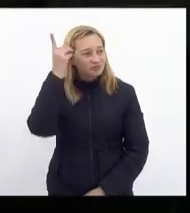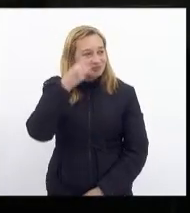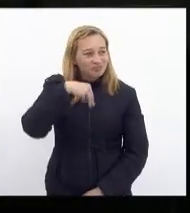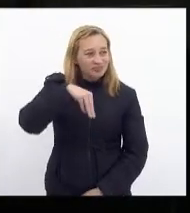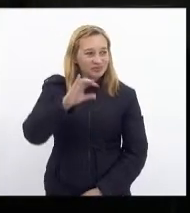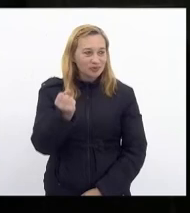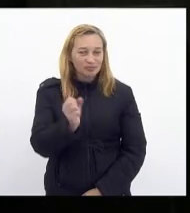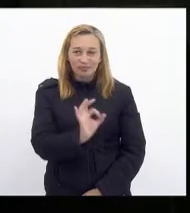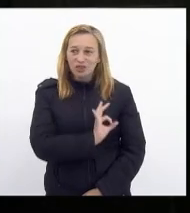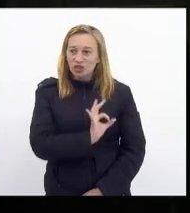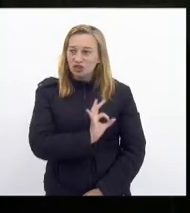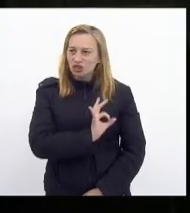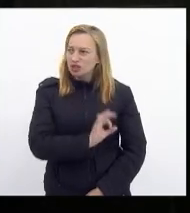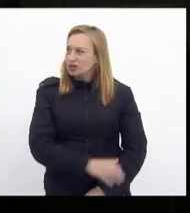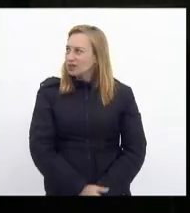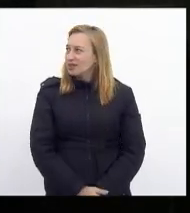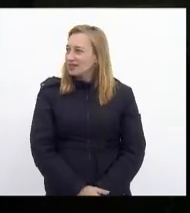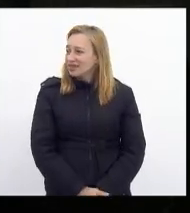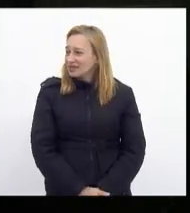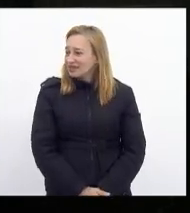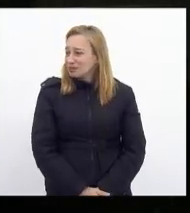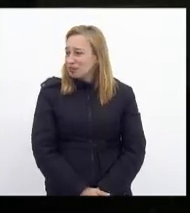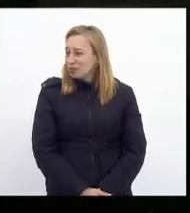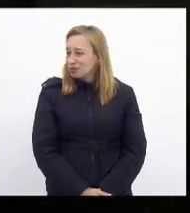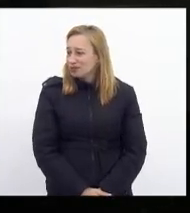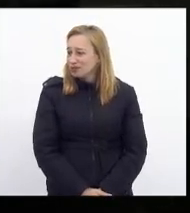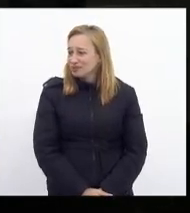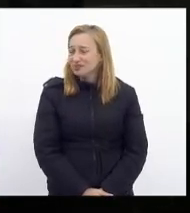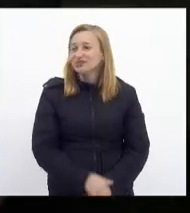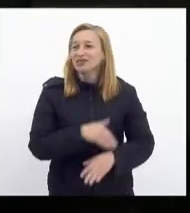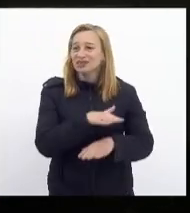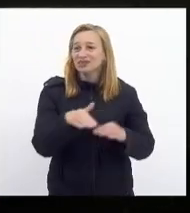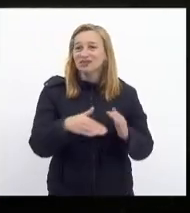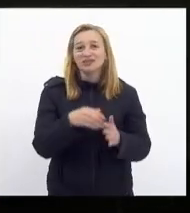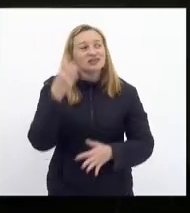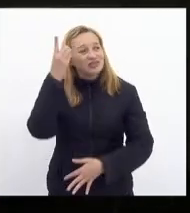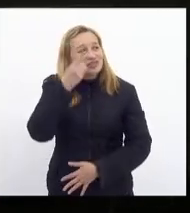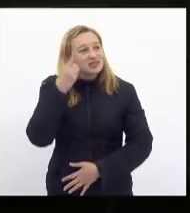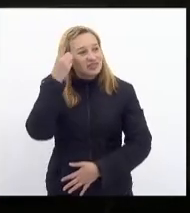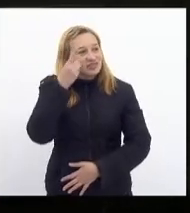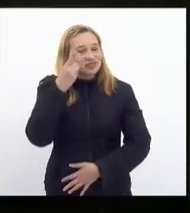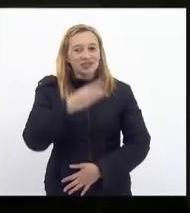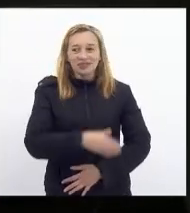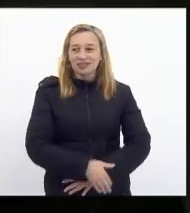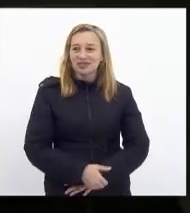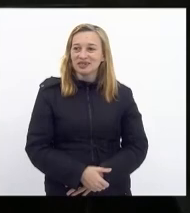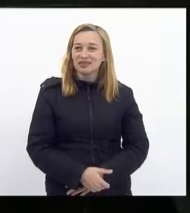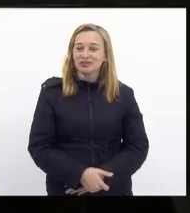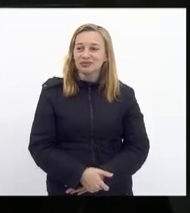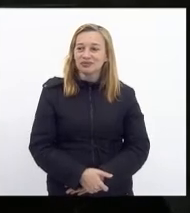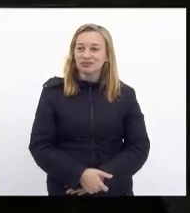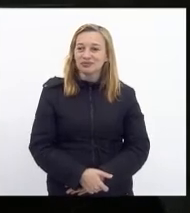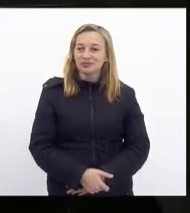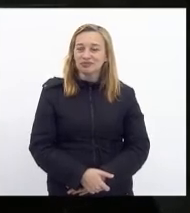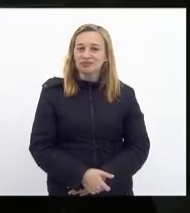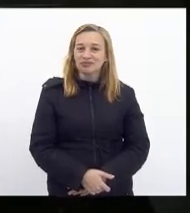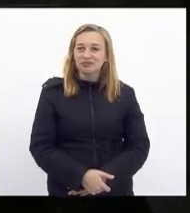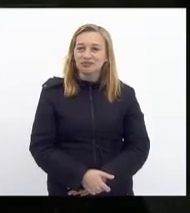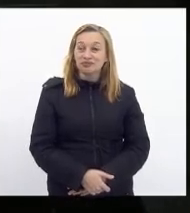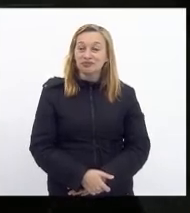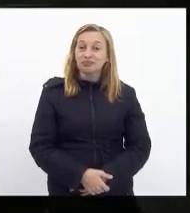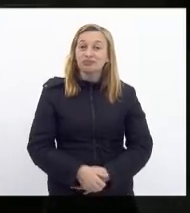senhoras deputadas senhores deputados eu tive